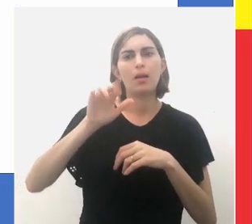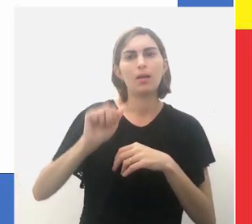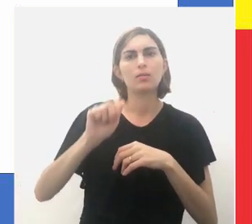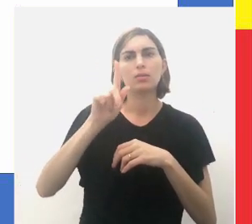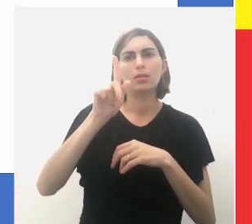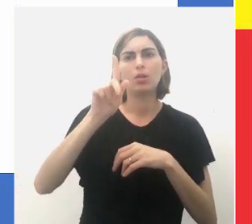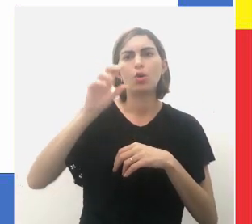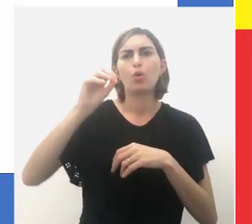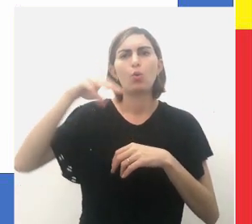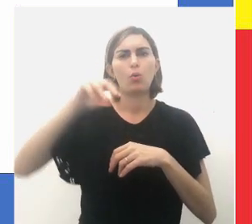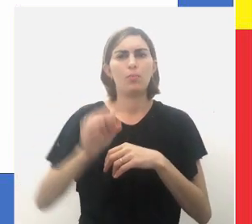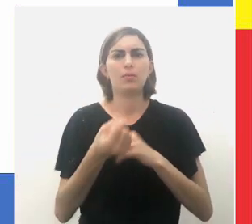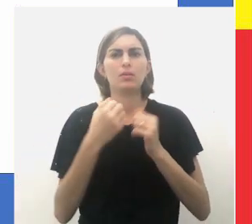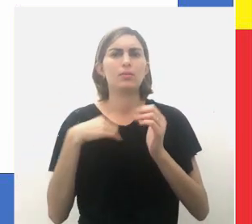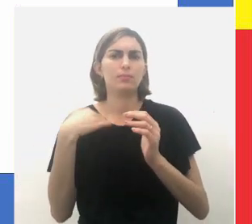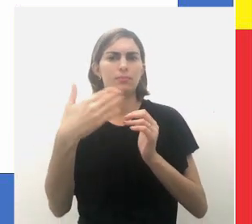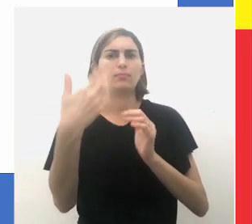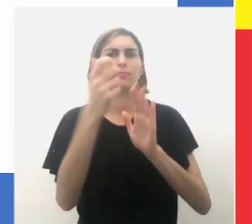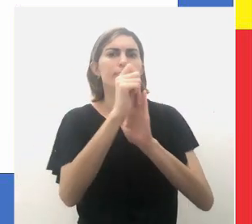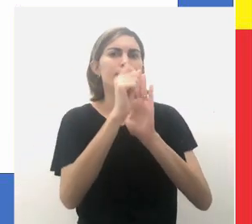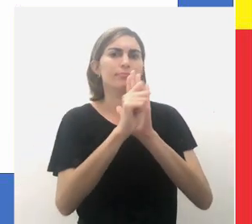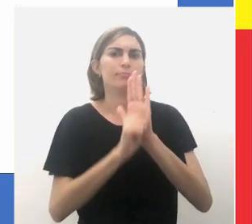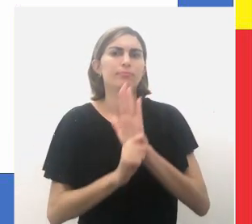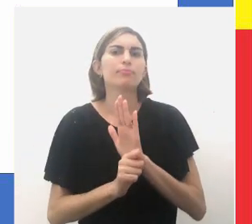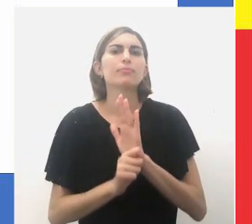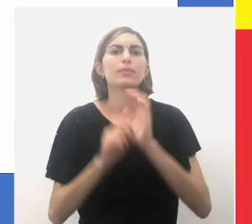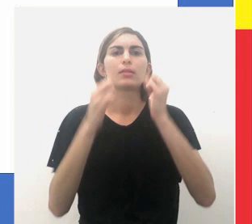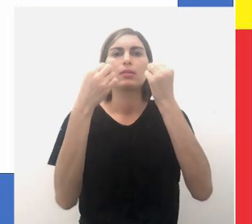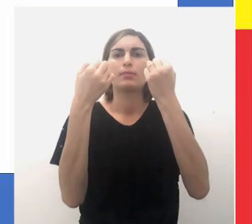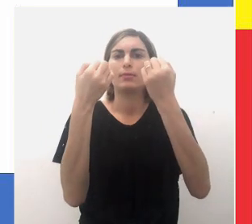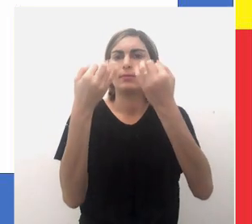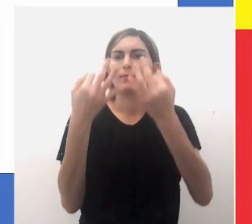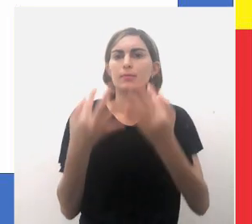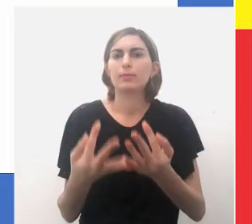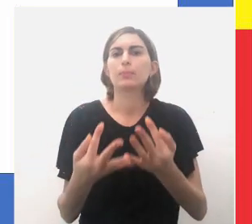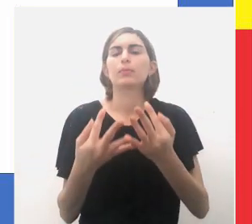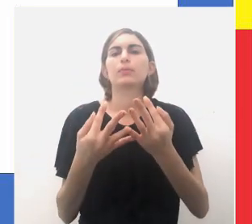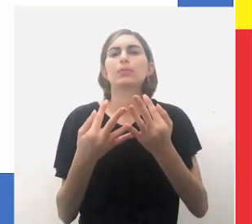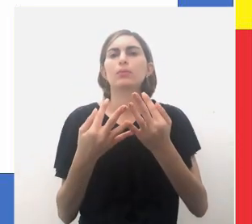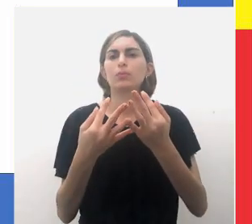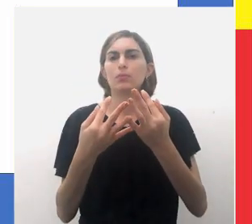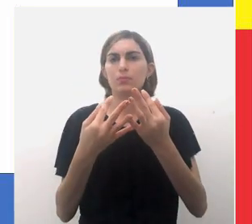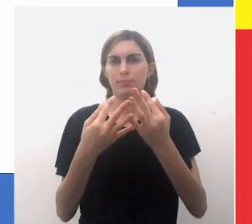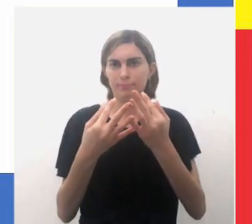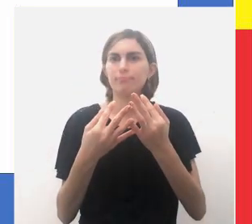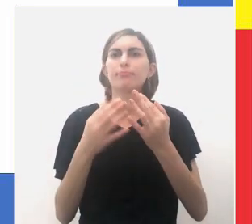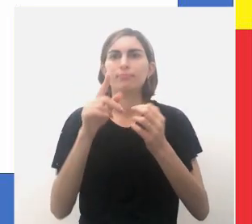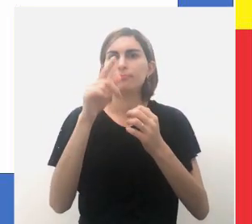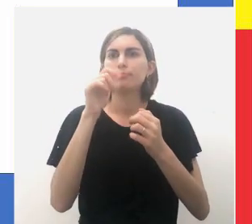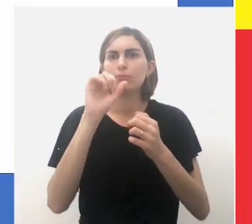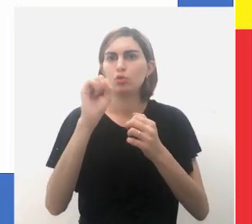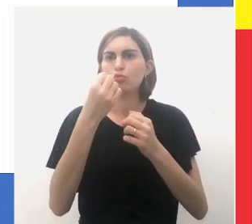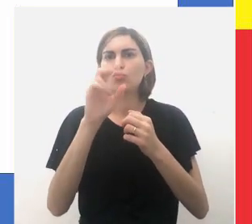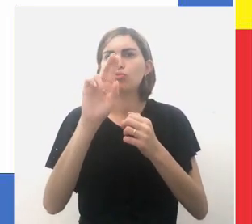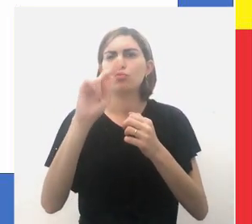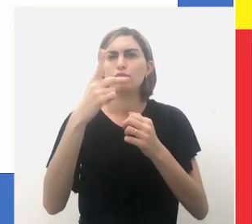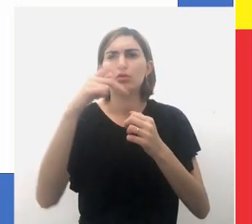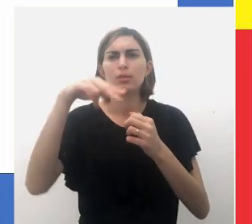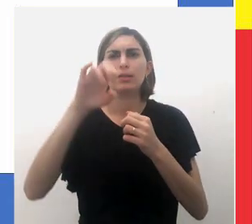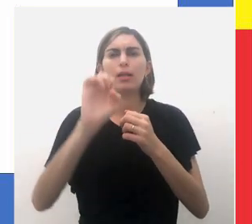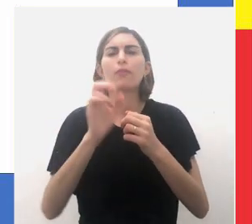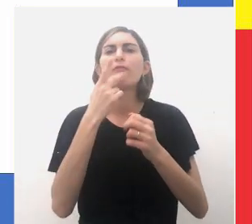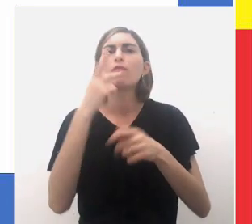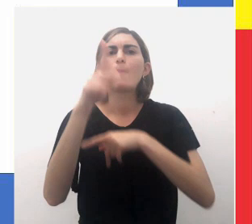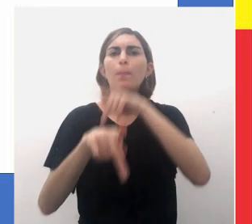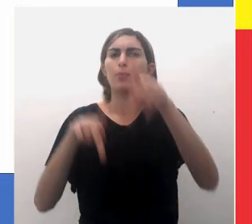Gomes, ao nome da mulher, segura a fé, Márcia Gomes, não é isso, Sushanek, ela